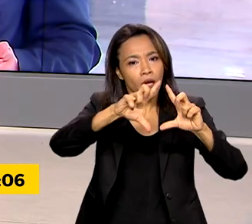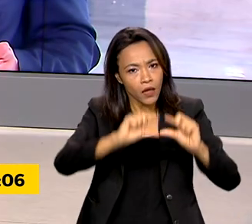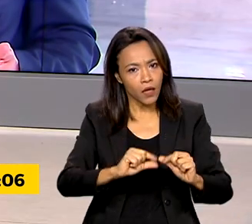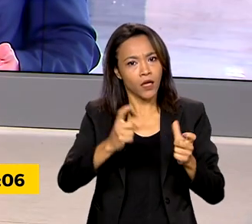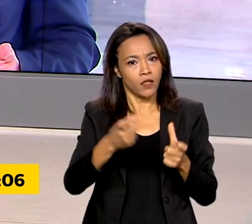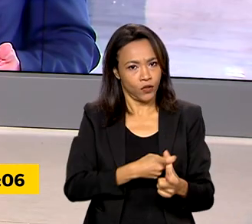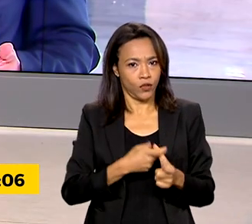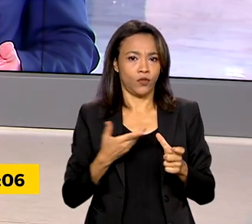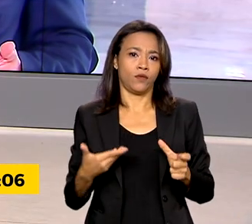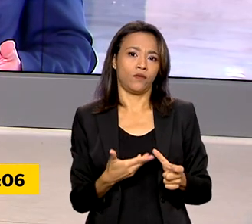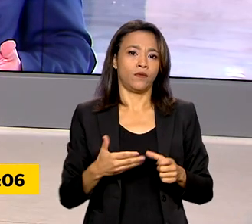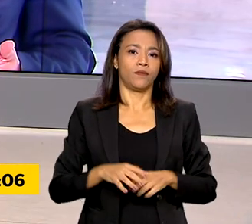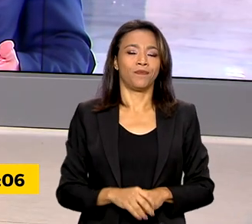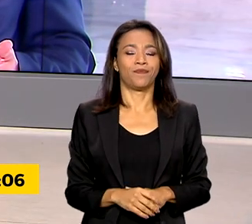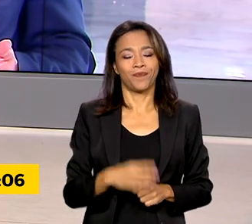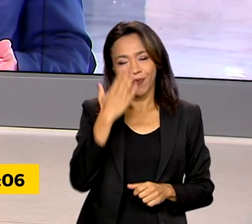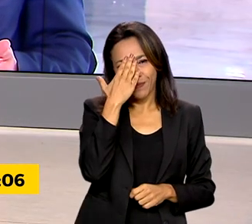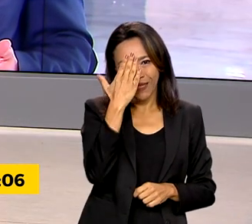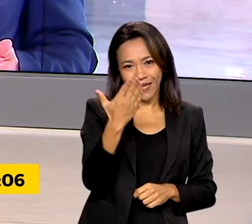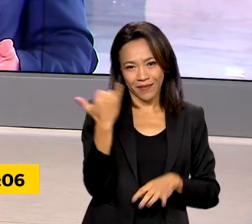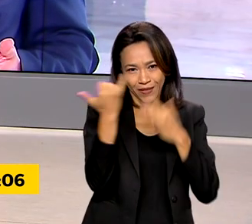Ok, Glauco. Obrigada pelas informações e bom trabalho para você.